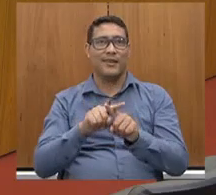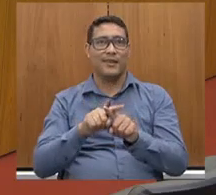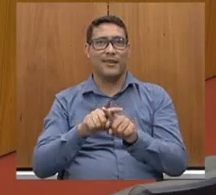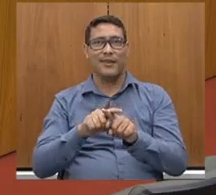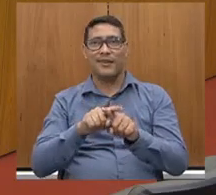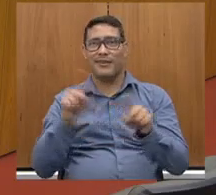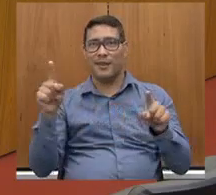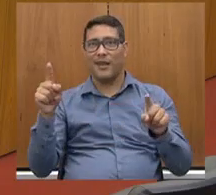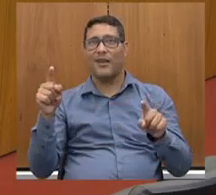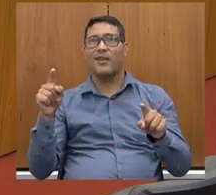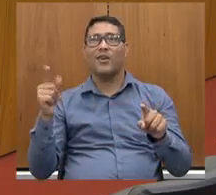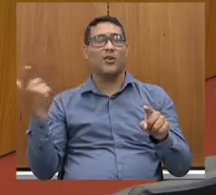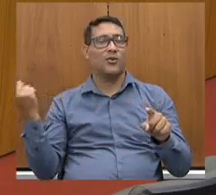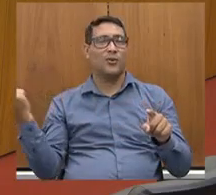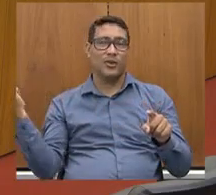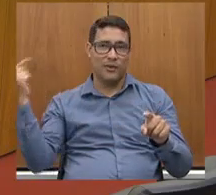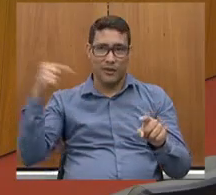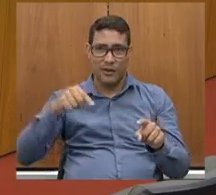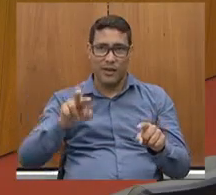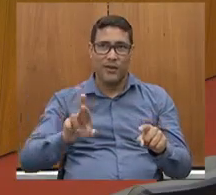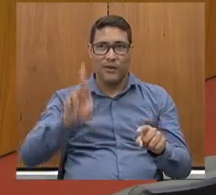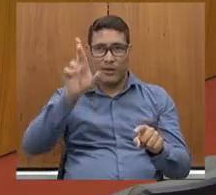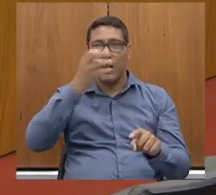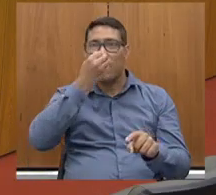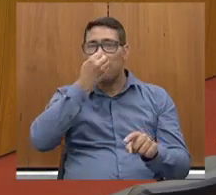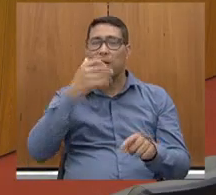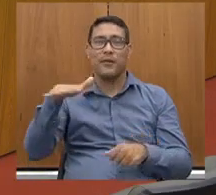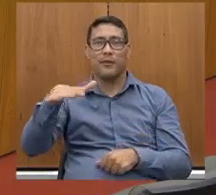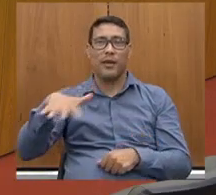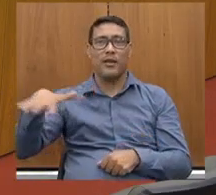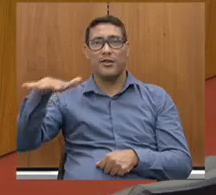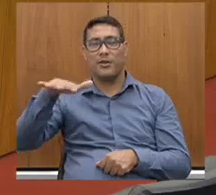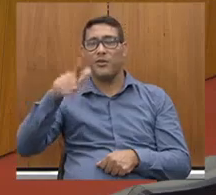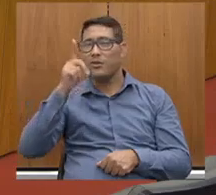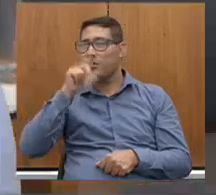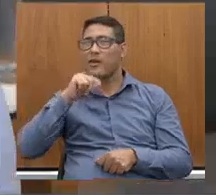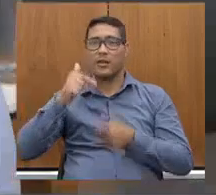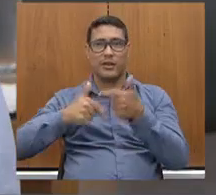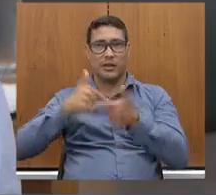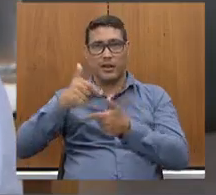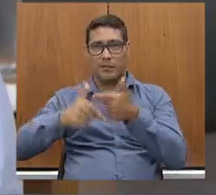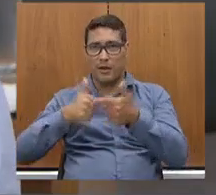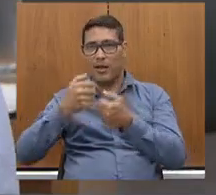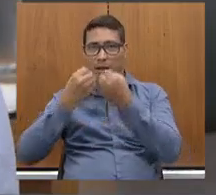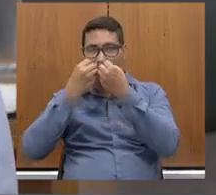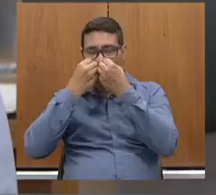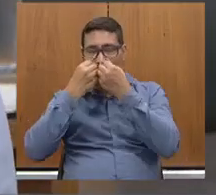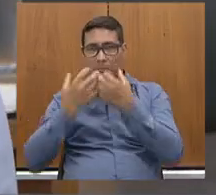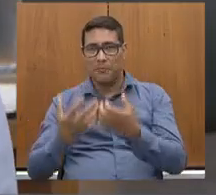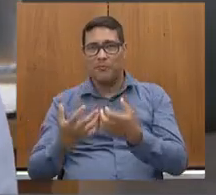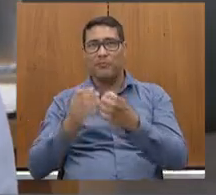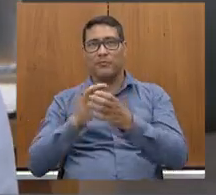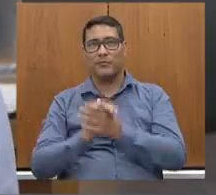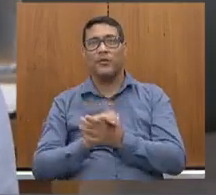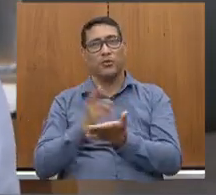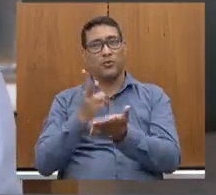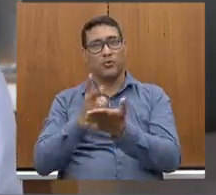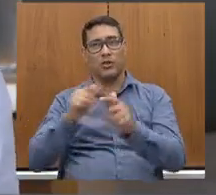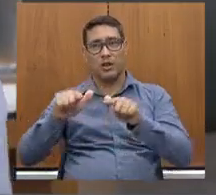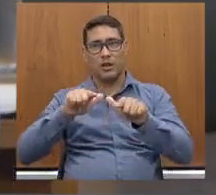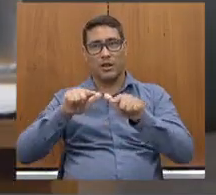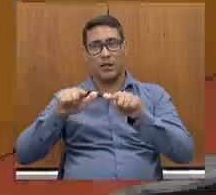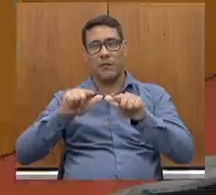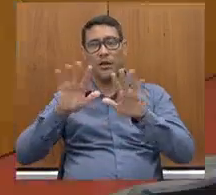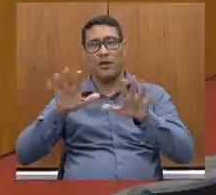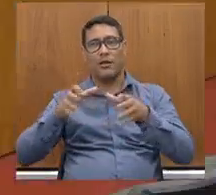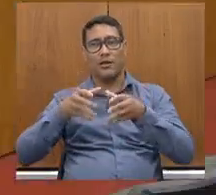representando muito bem a região e a gente fica feliz em poder trabalhar novamente aí e continuar trabalhando em conjunto.